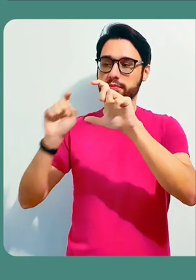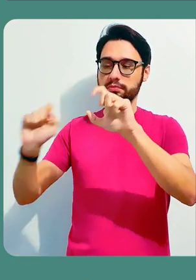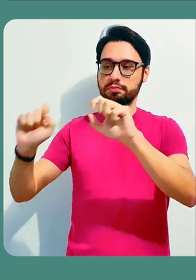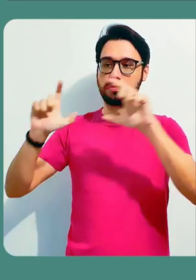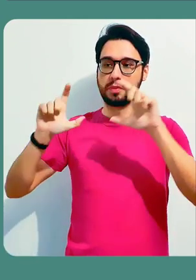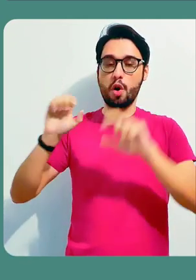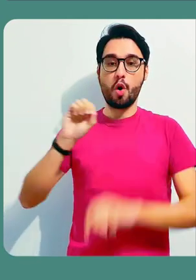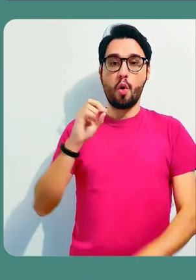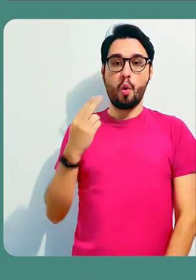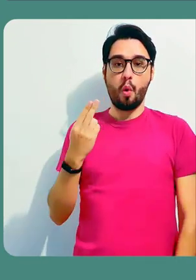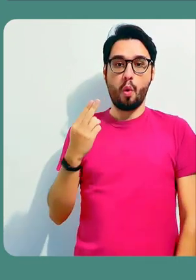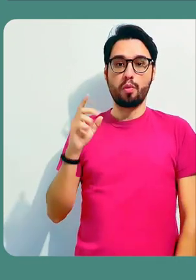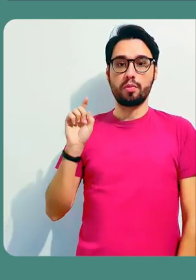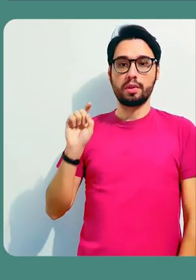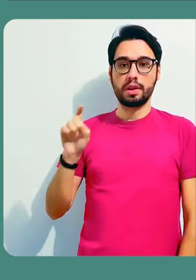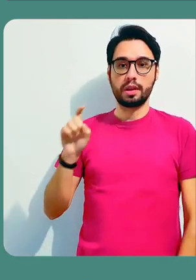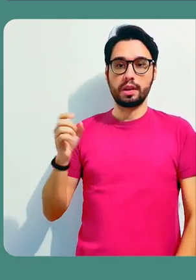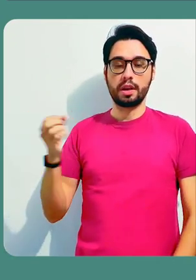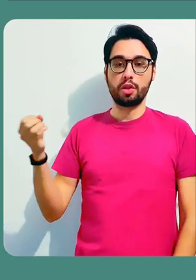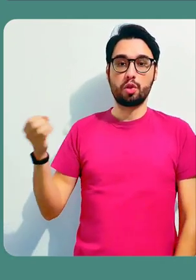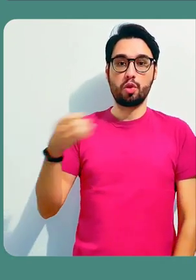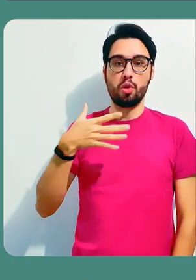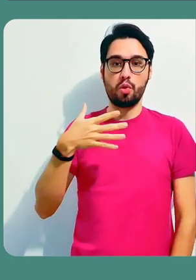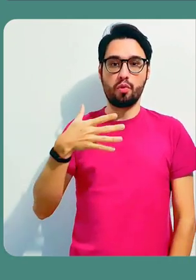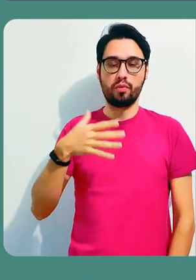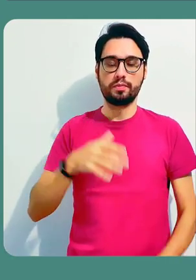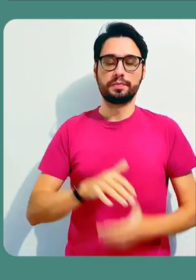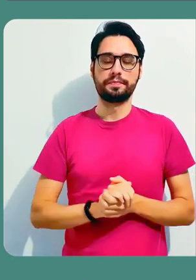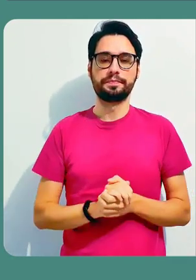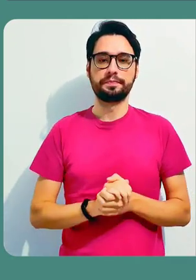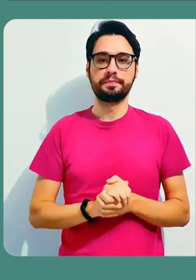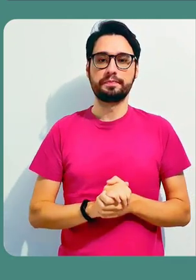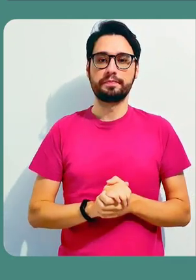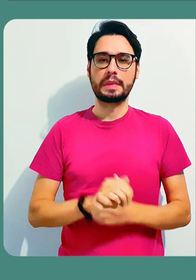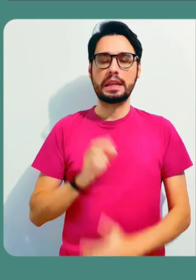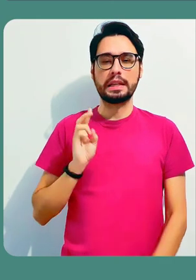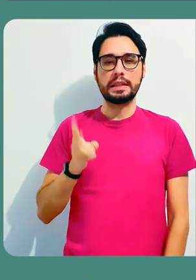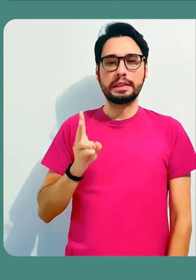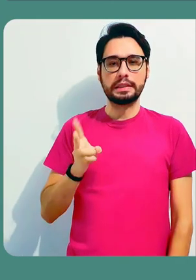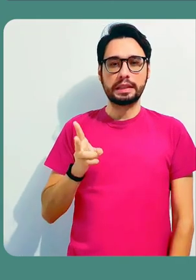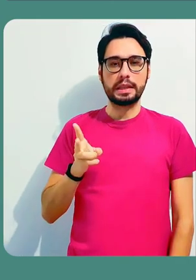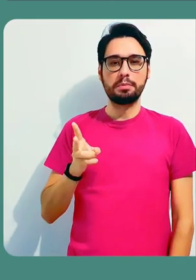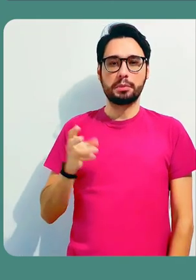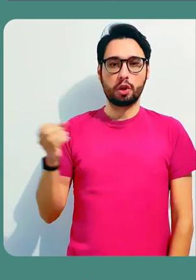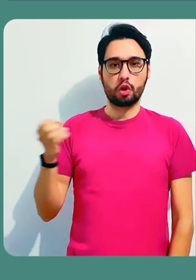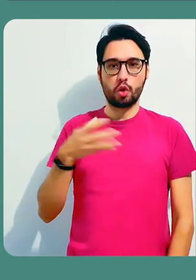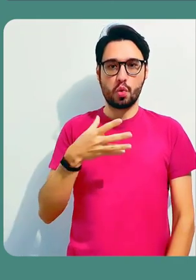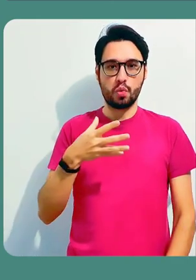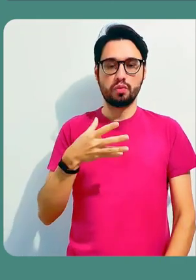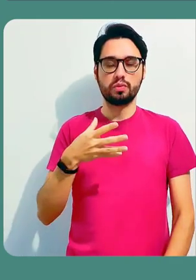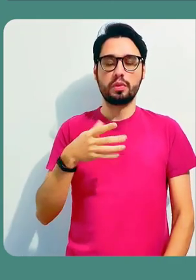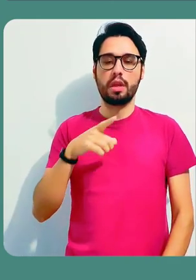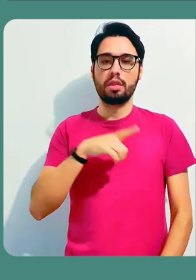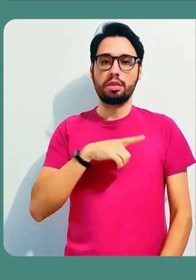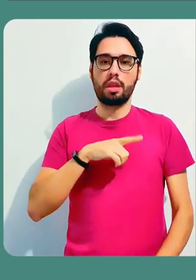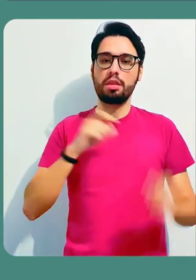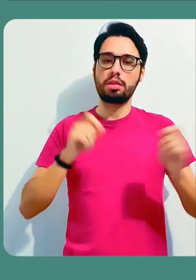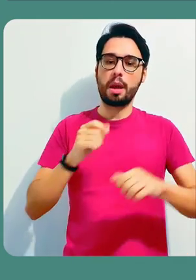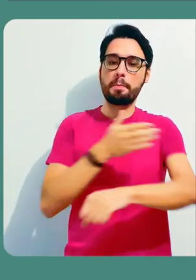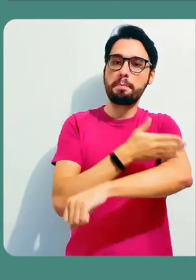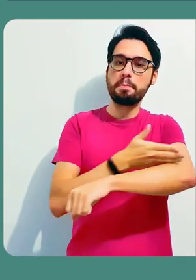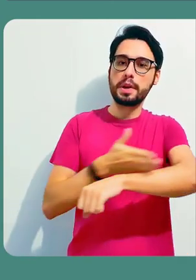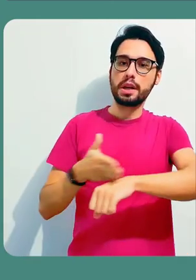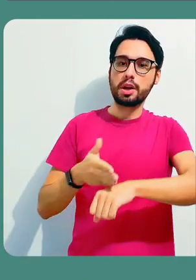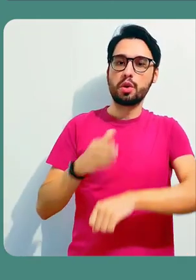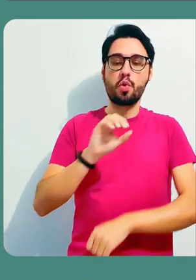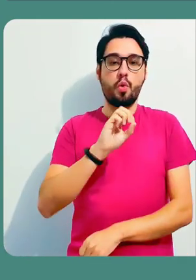participando. Eu posso, então, abrir um quadro ou, então, clicar aqui em criar um novo quadro. Sempre que a